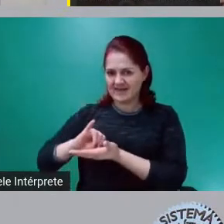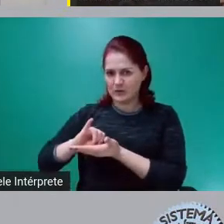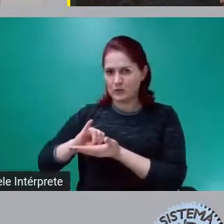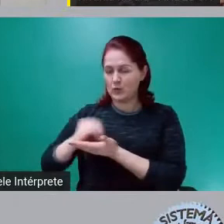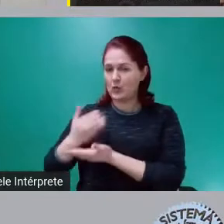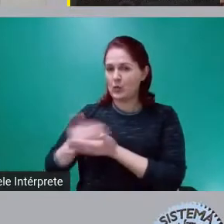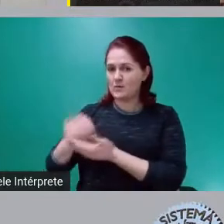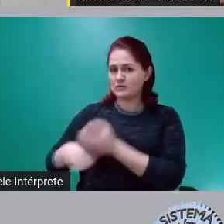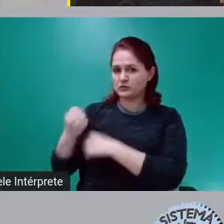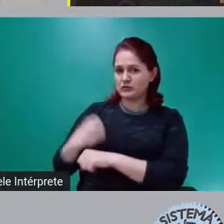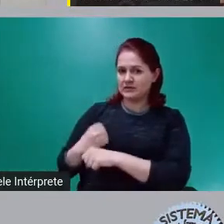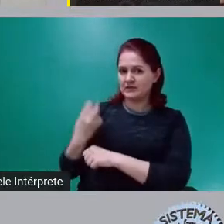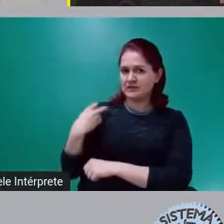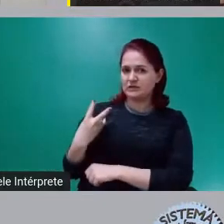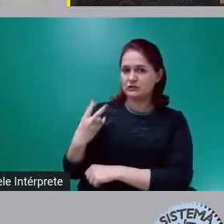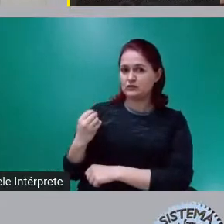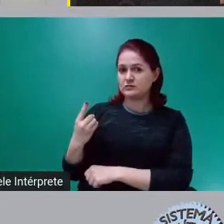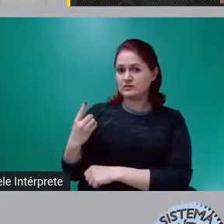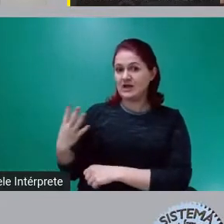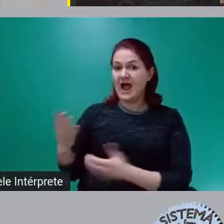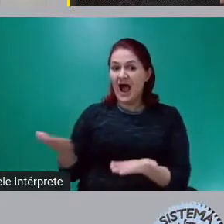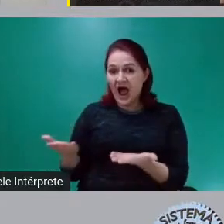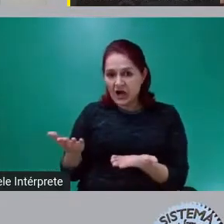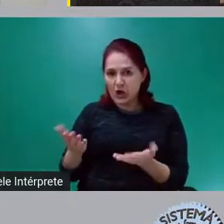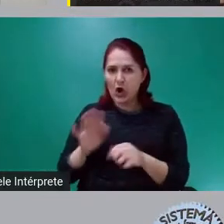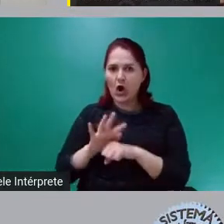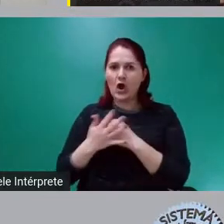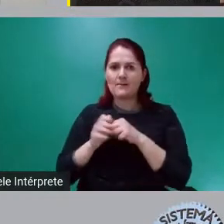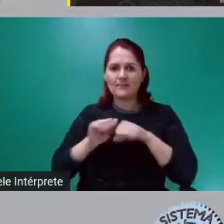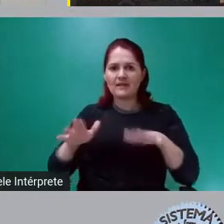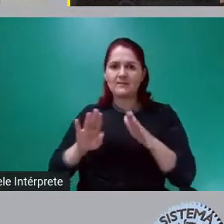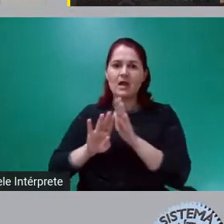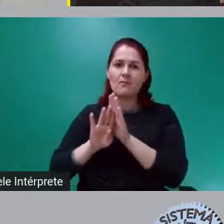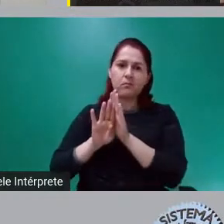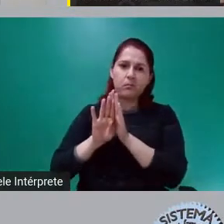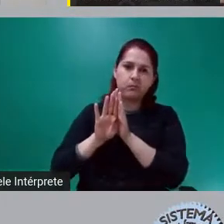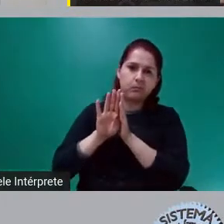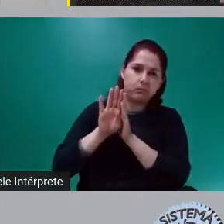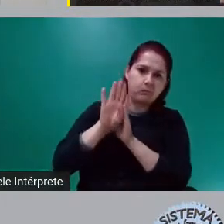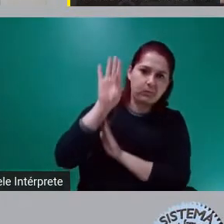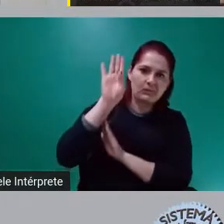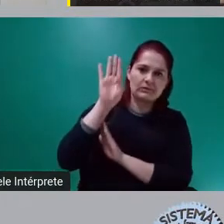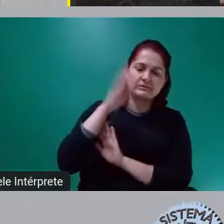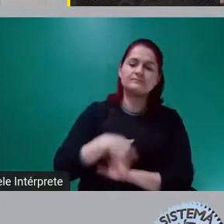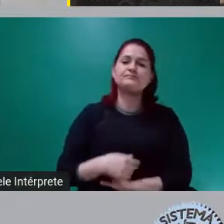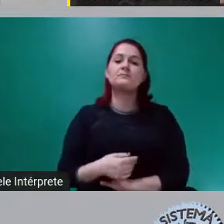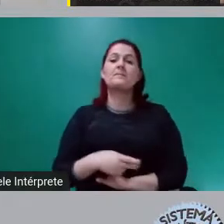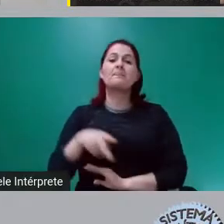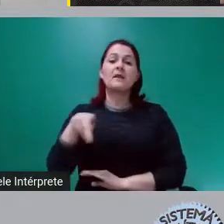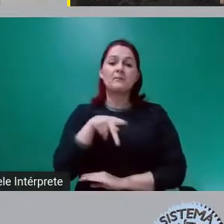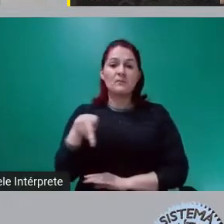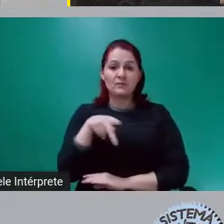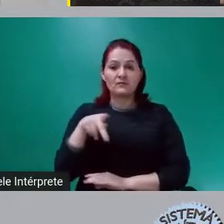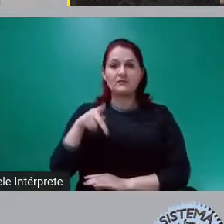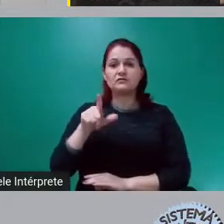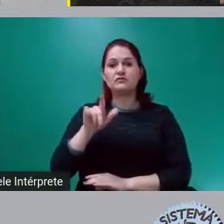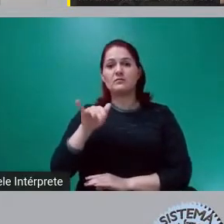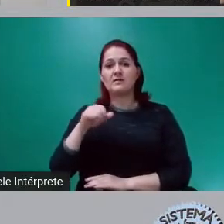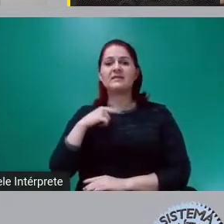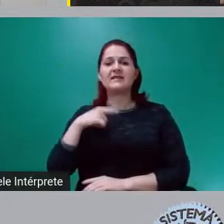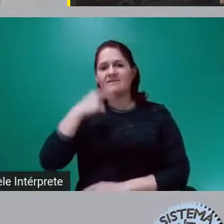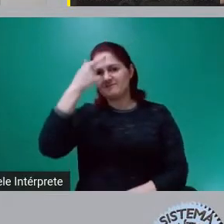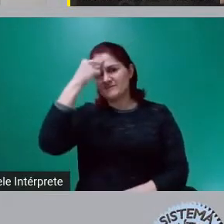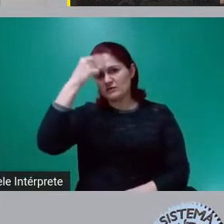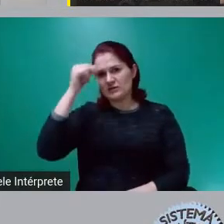aprofundamento durante a pandemia. O professor Plínio é graduado em Economia pela USP, pós-graduado